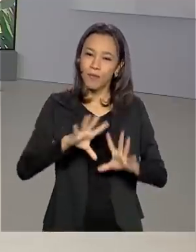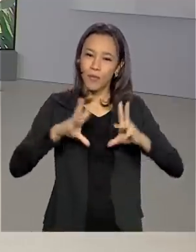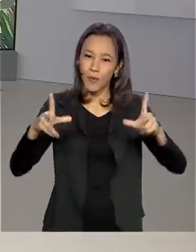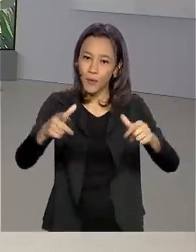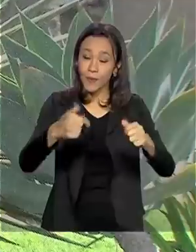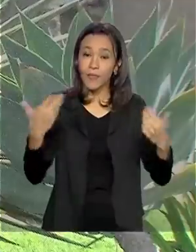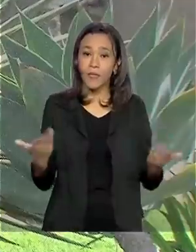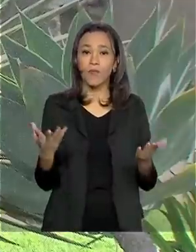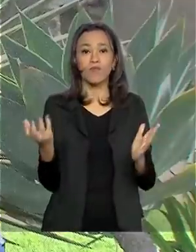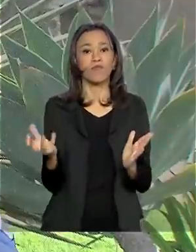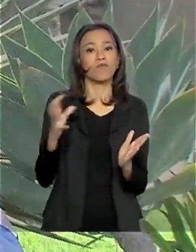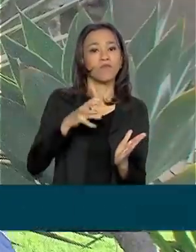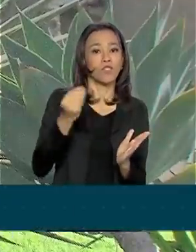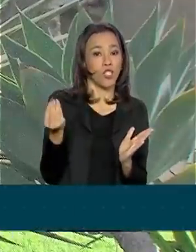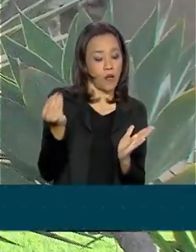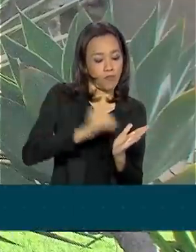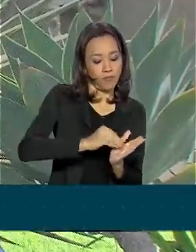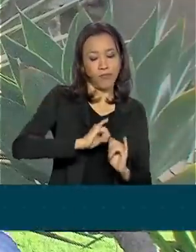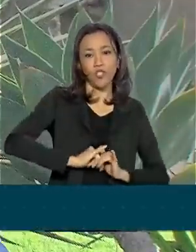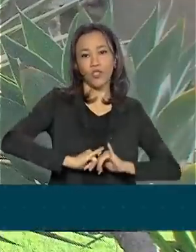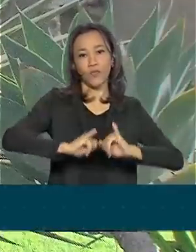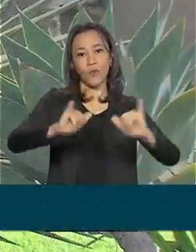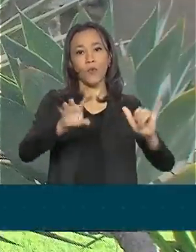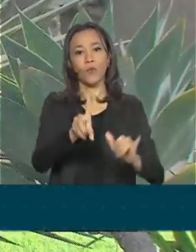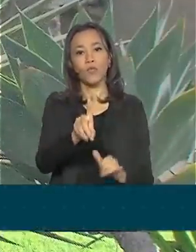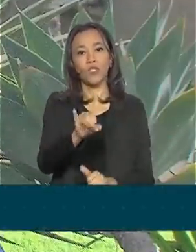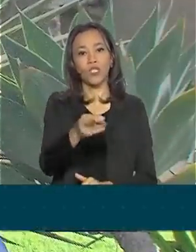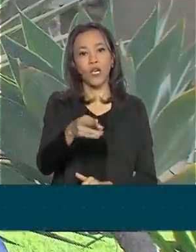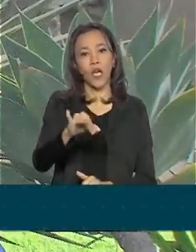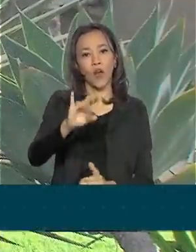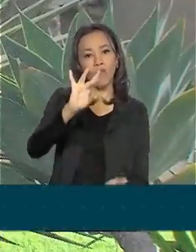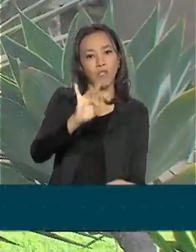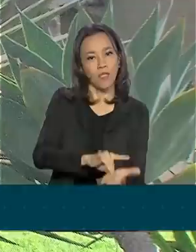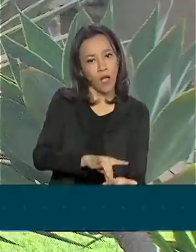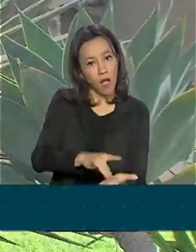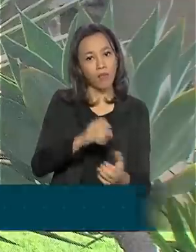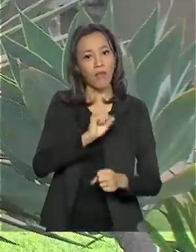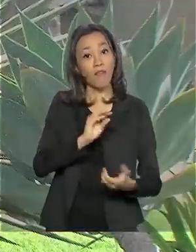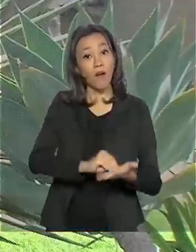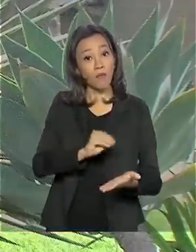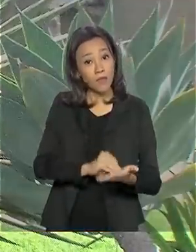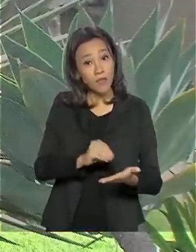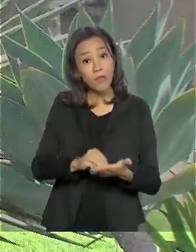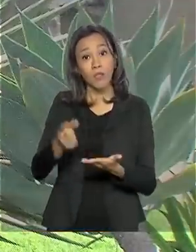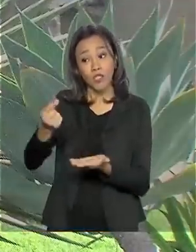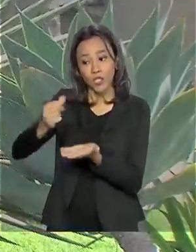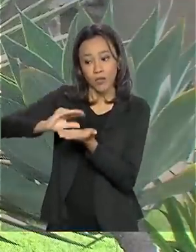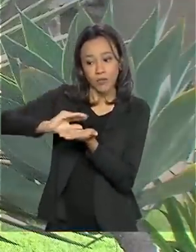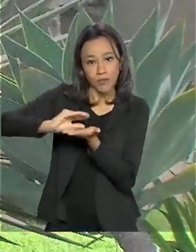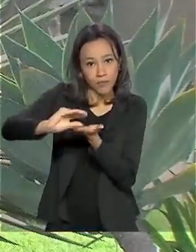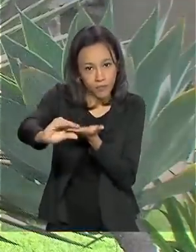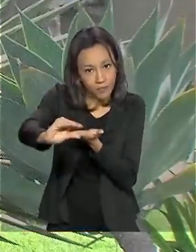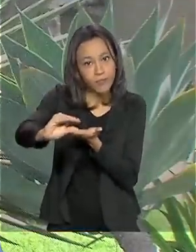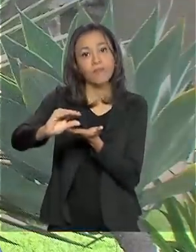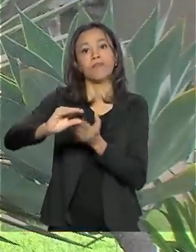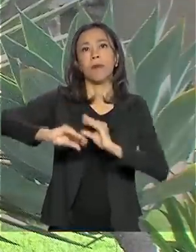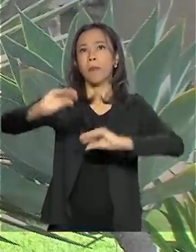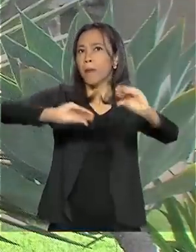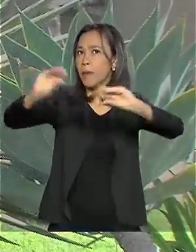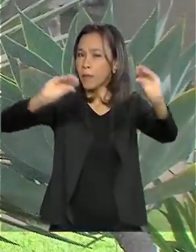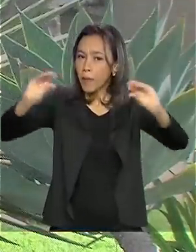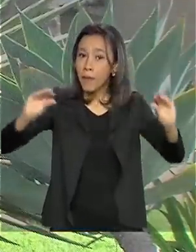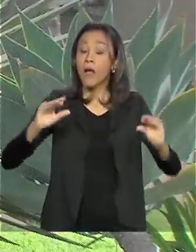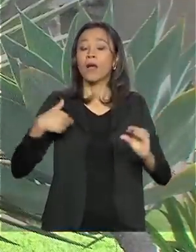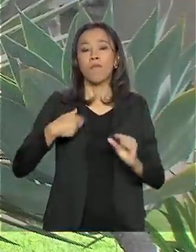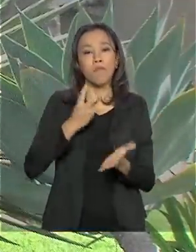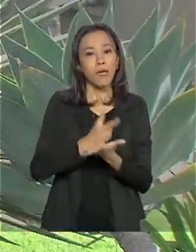a publicação no Diário Oficial era o que estava faltando para garantir a liberação desse recurso. O presidente Jair Bolsonaro manteve